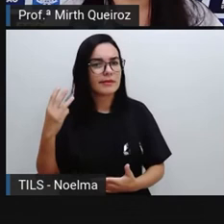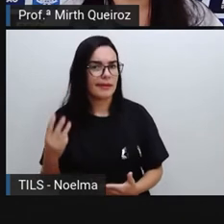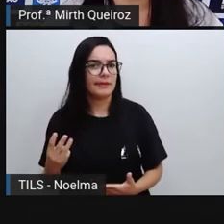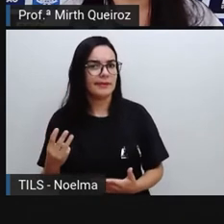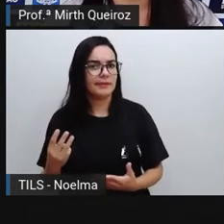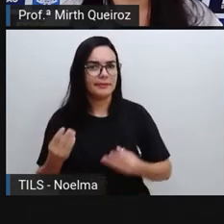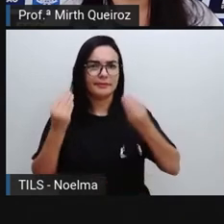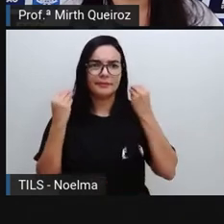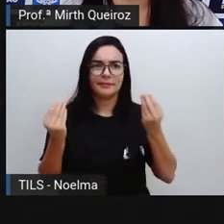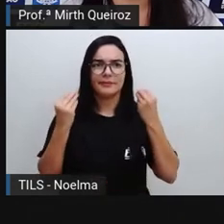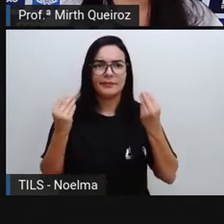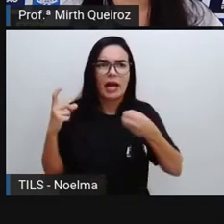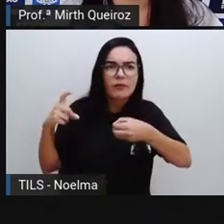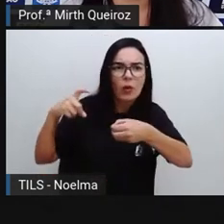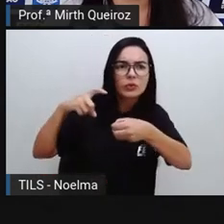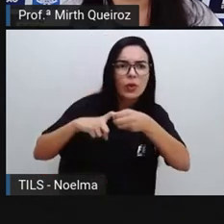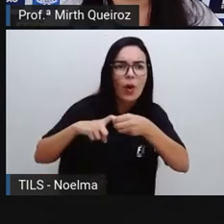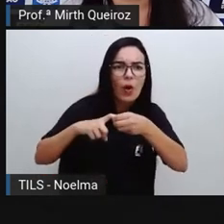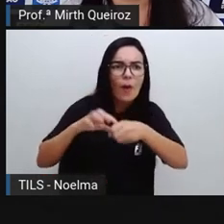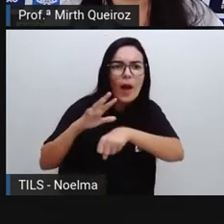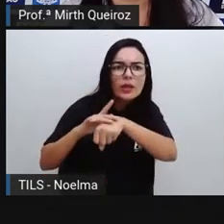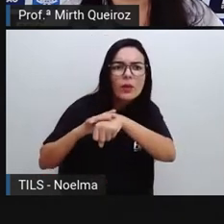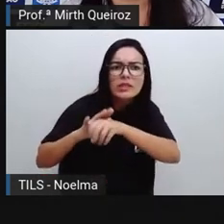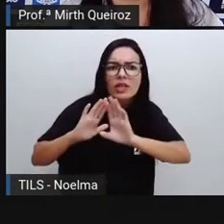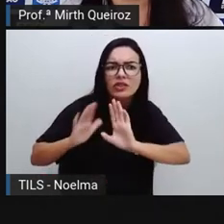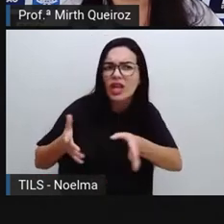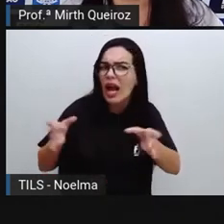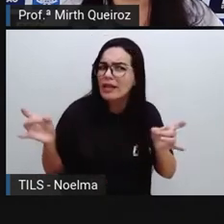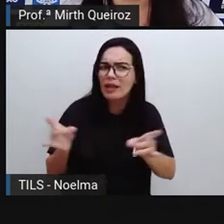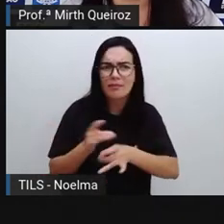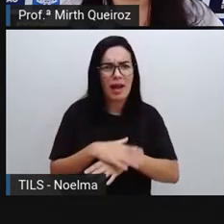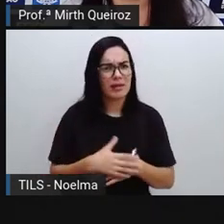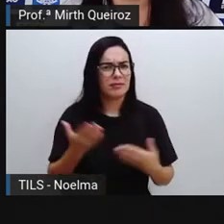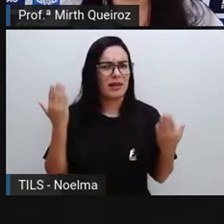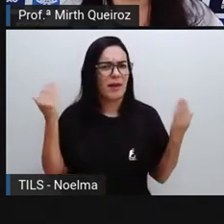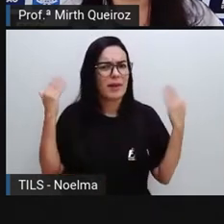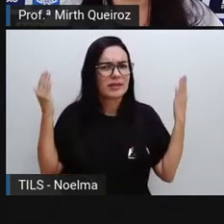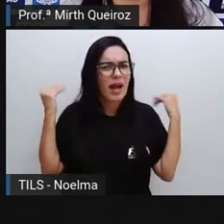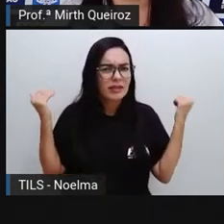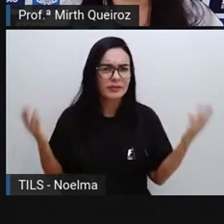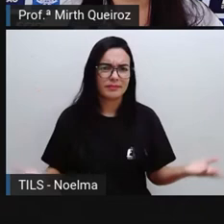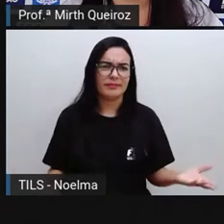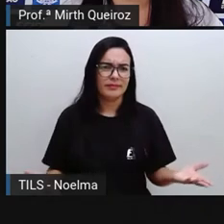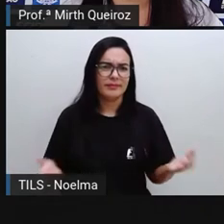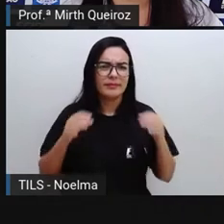nos Estados Unidos, né? Que em 2018